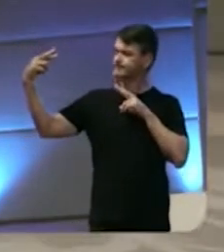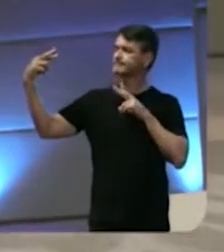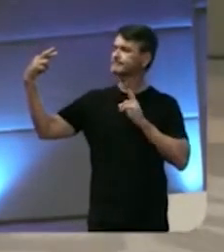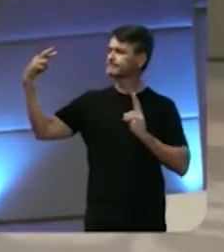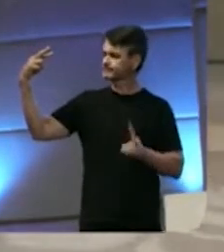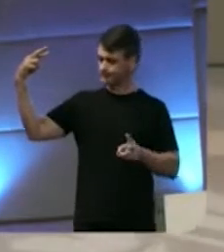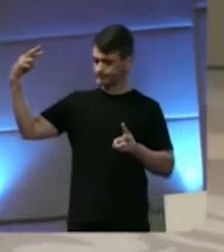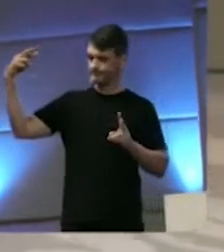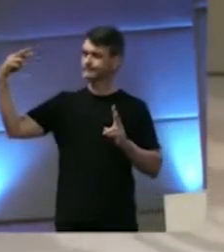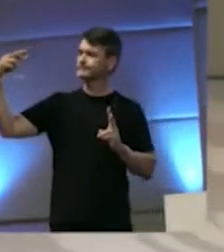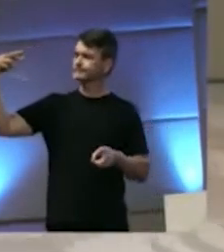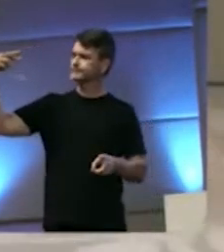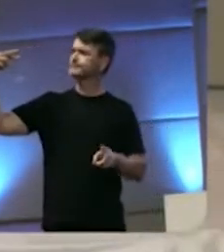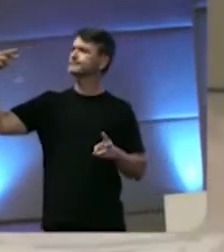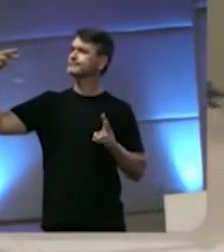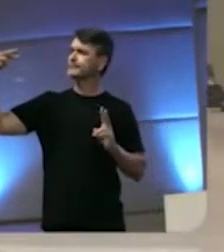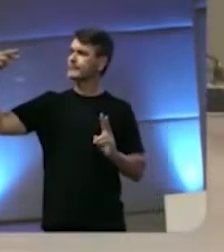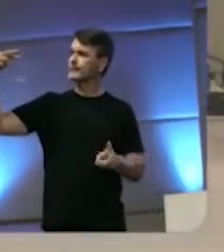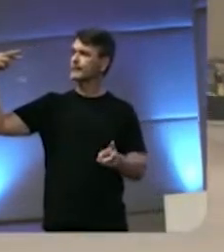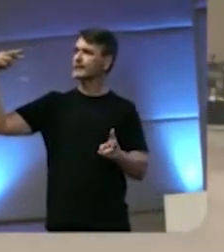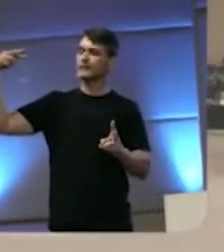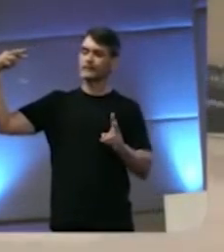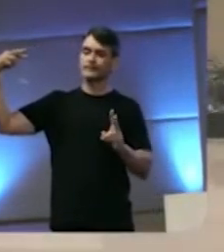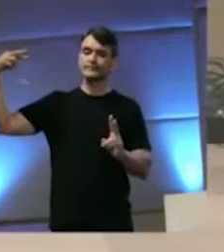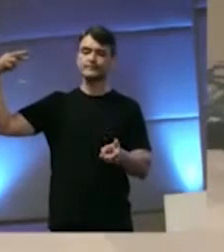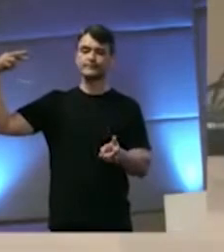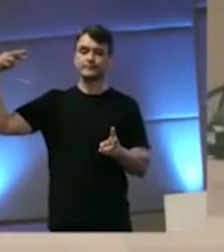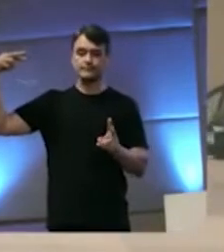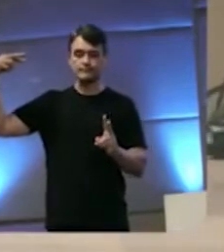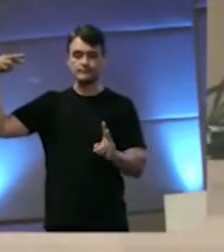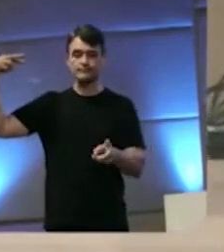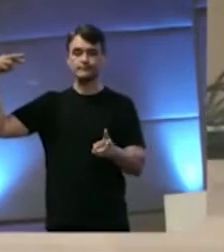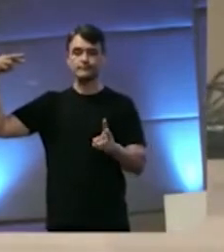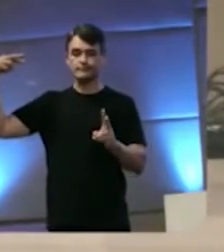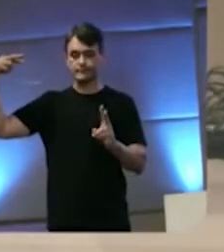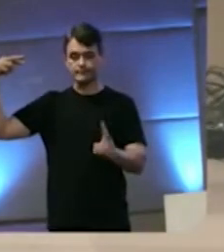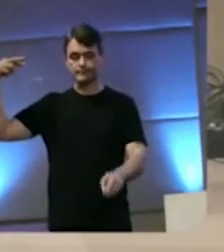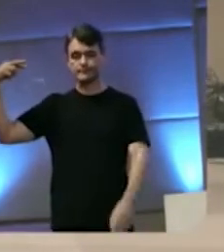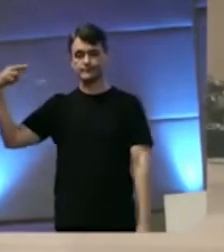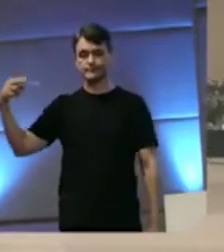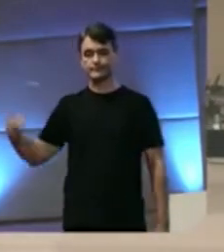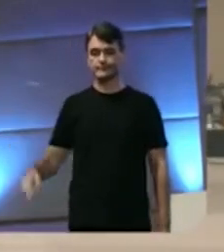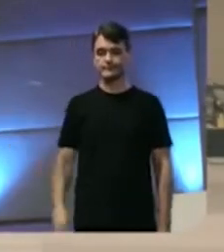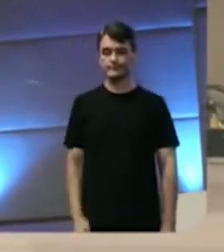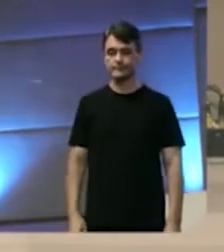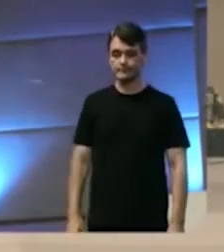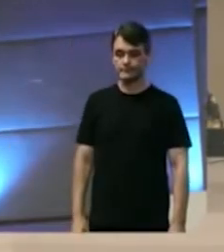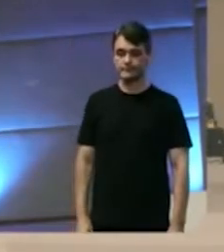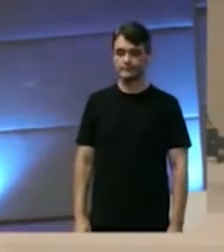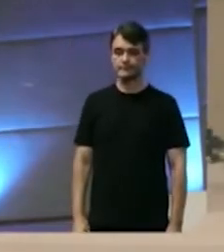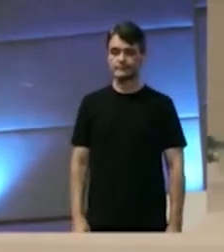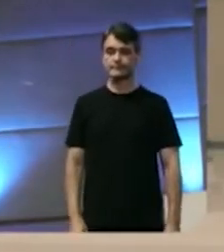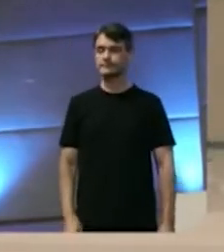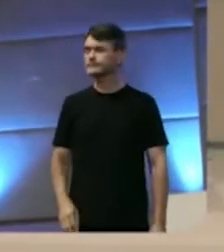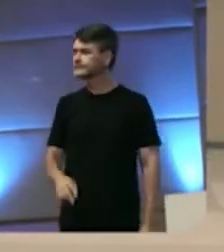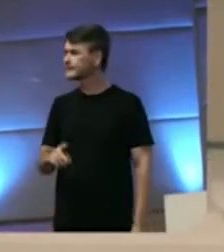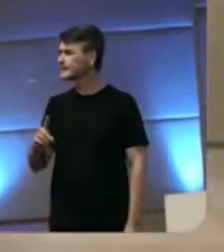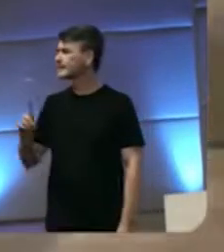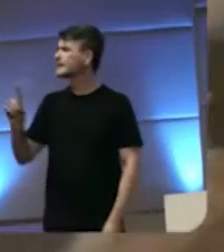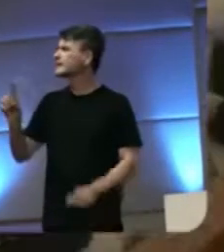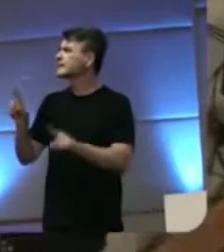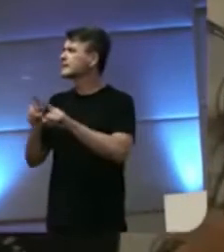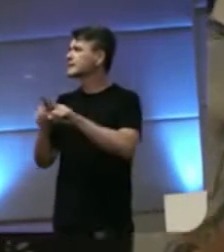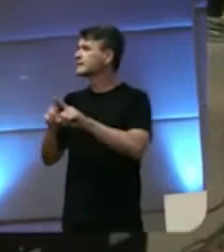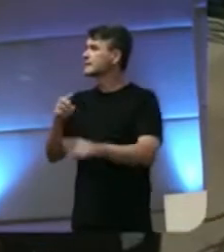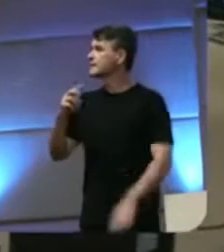permanecem E os teus